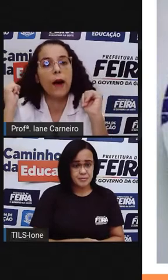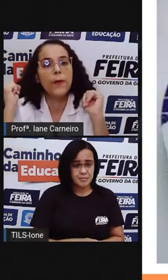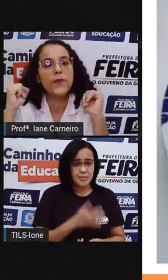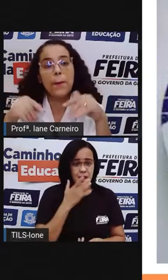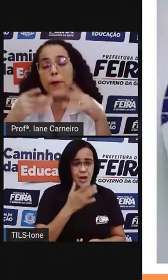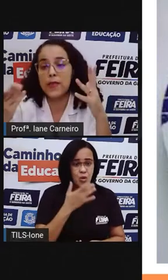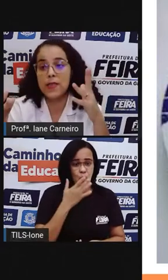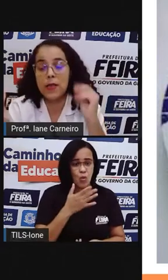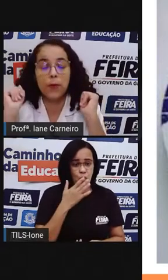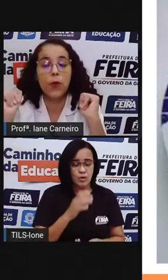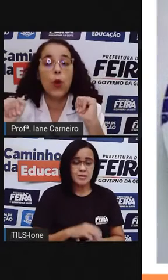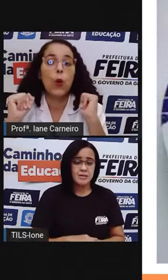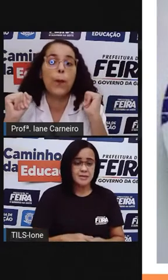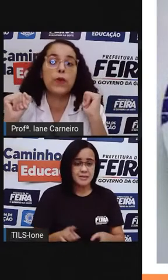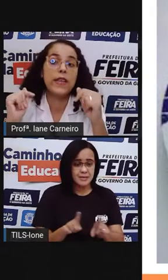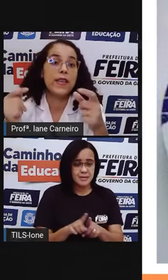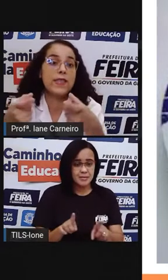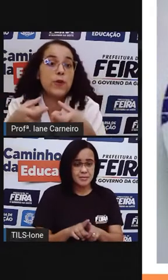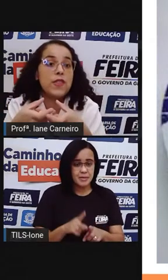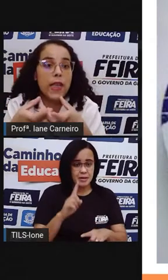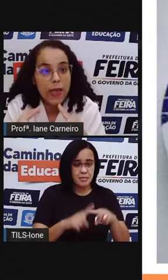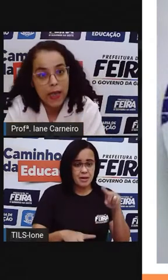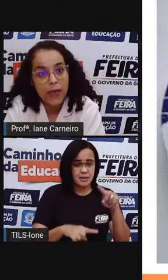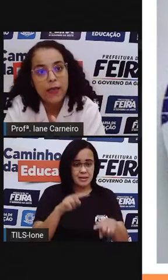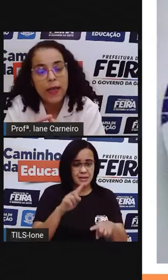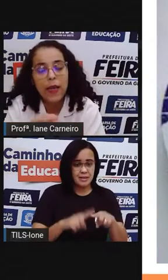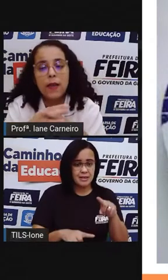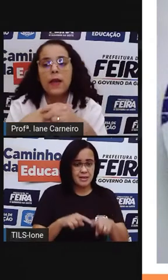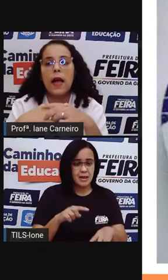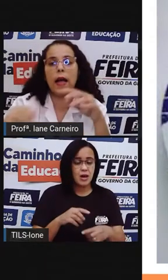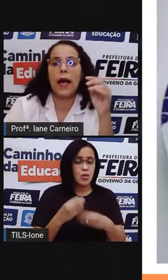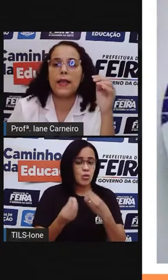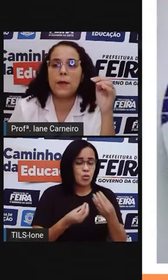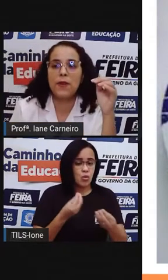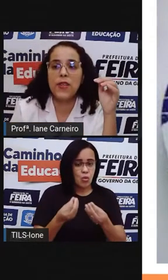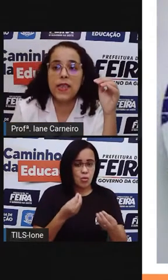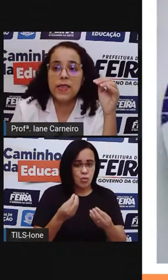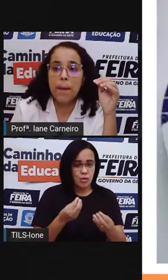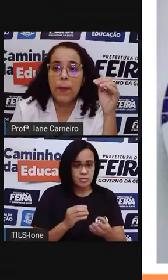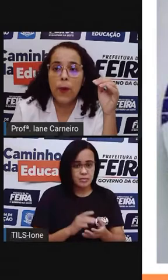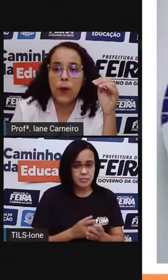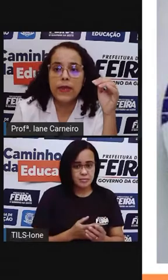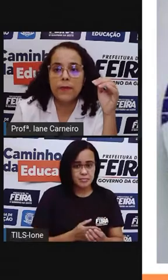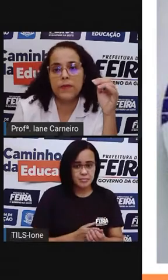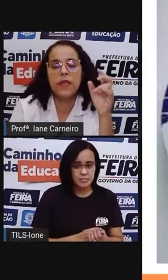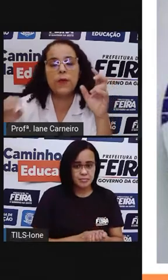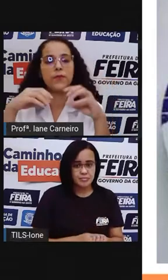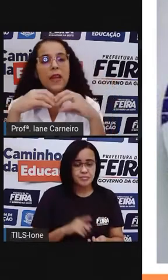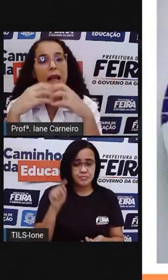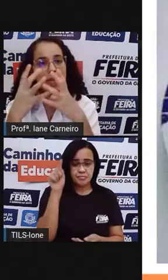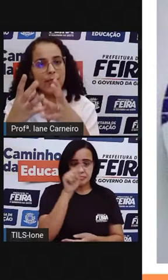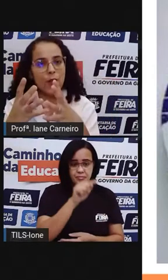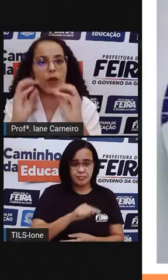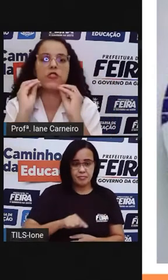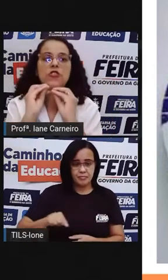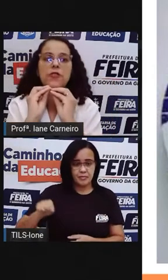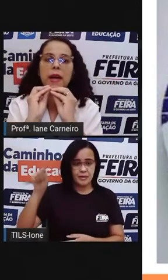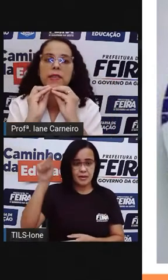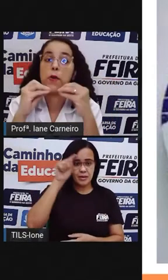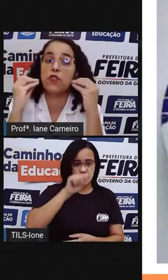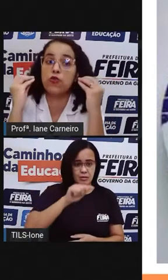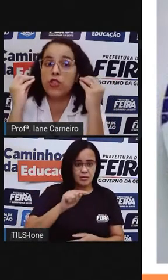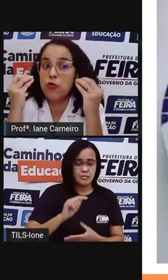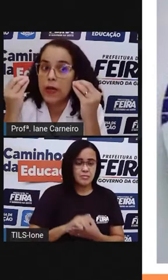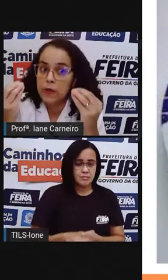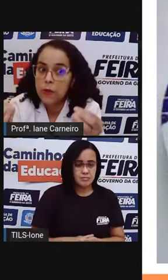de material, né? Por exemplo, poderia ser o CD, né? Aqui, para fazer essa borda. Então, lá na escola, a gente